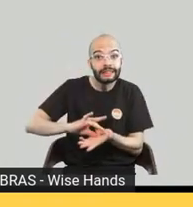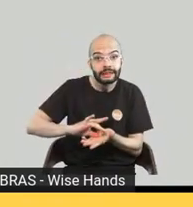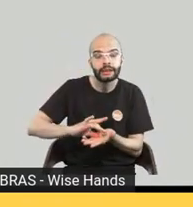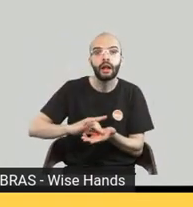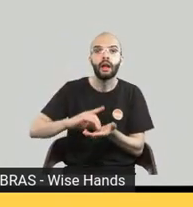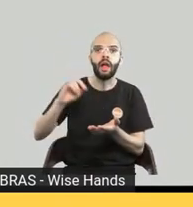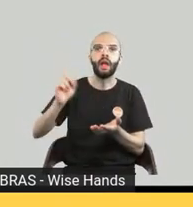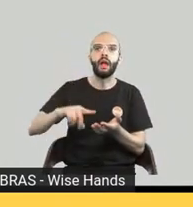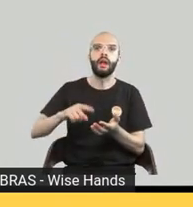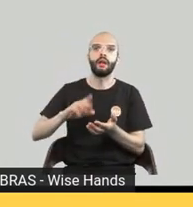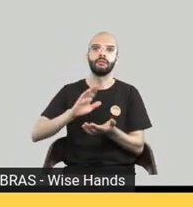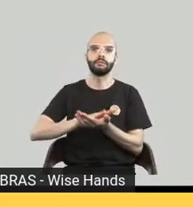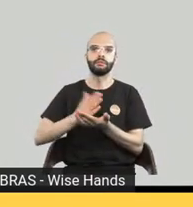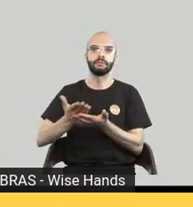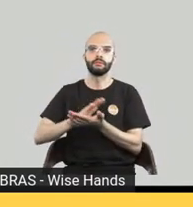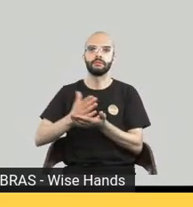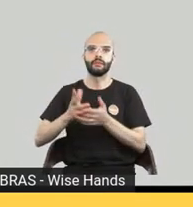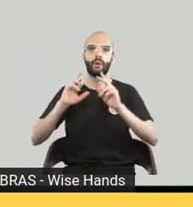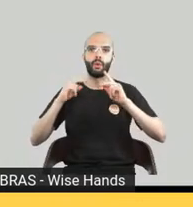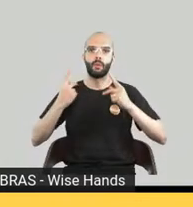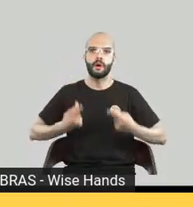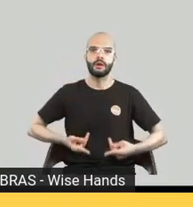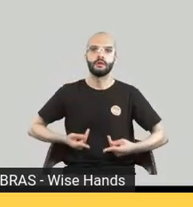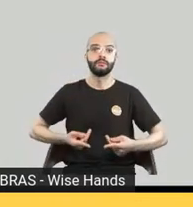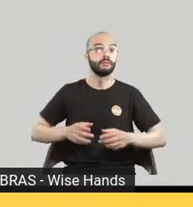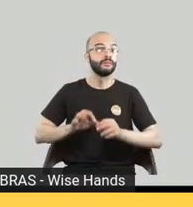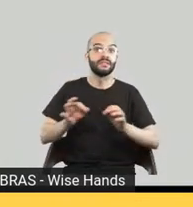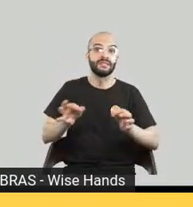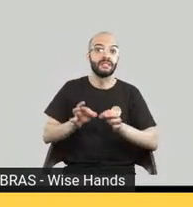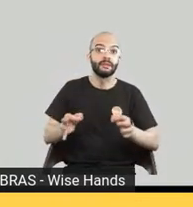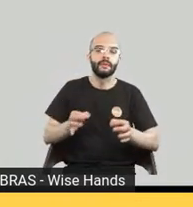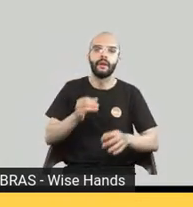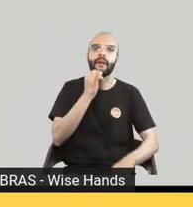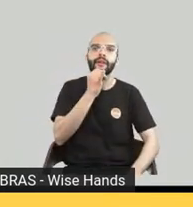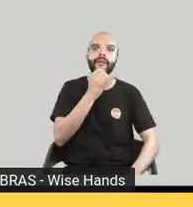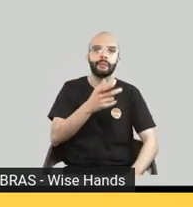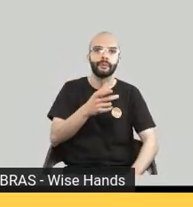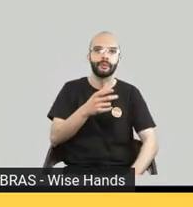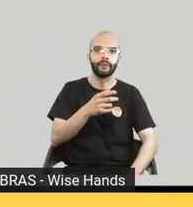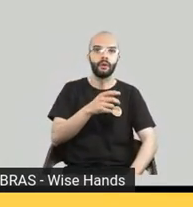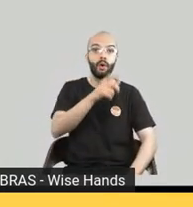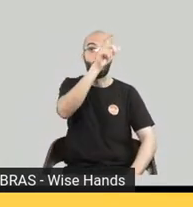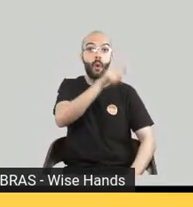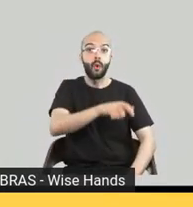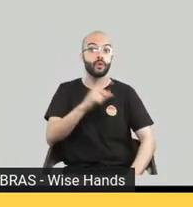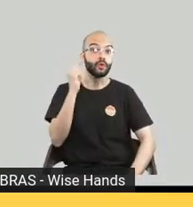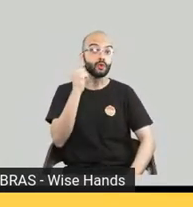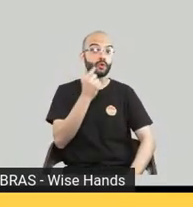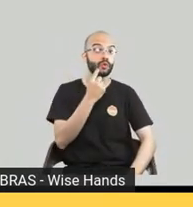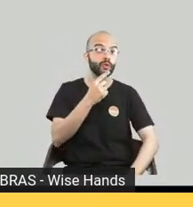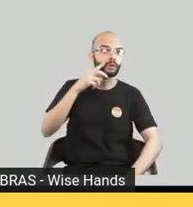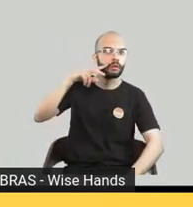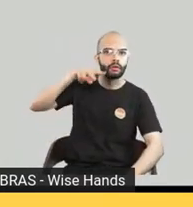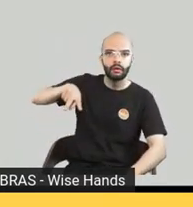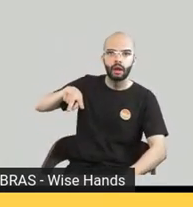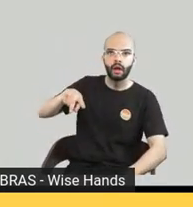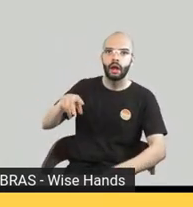é simples é só a gente pegar alguns casos e pedir para o surdo analisar o que está sendo passado por um avatar